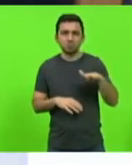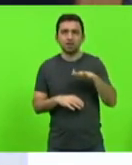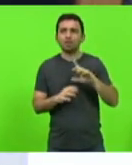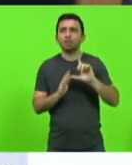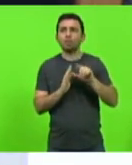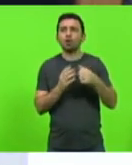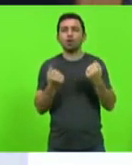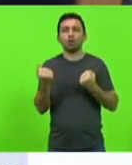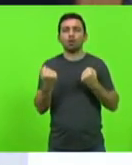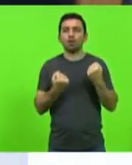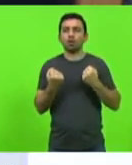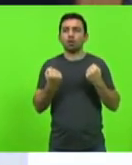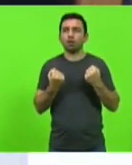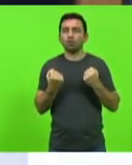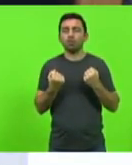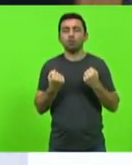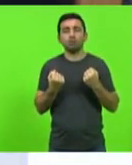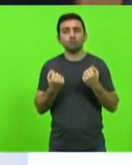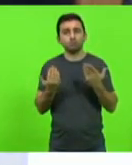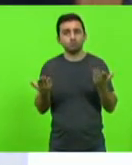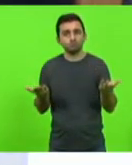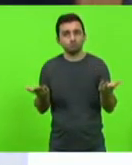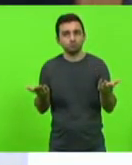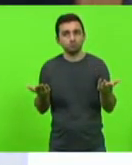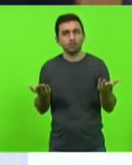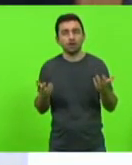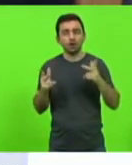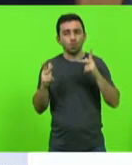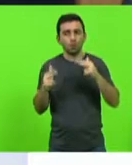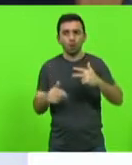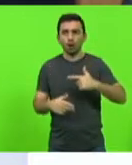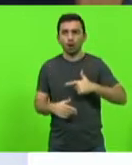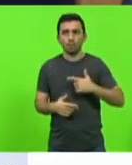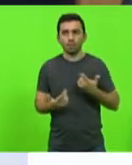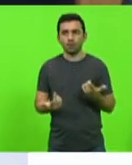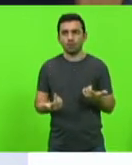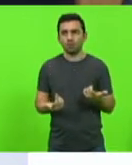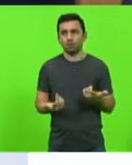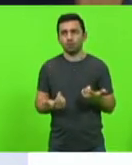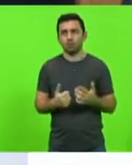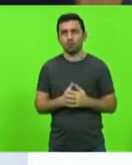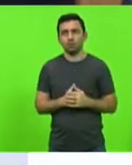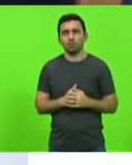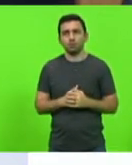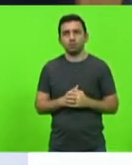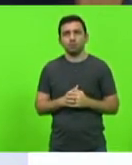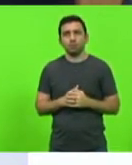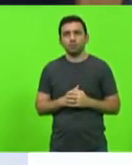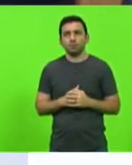pegarem um volante de um carro que transforma-se em uma arma. Outro ponto importante,